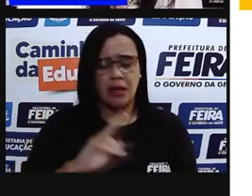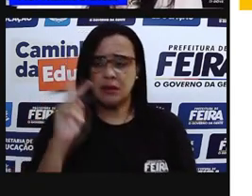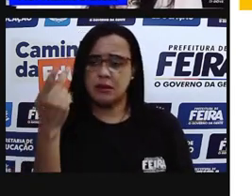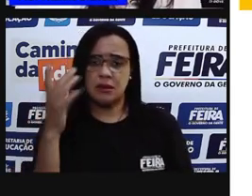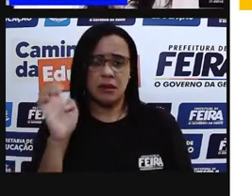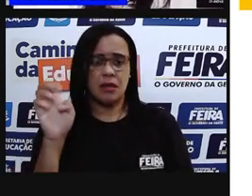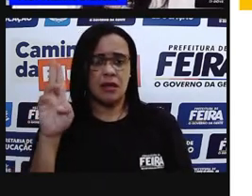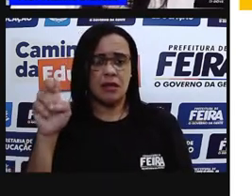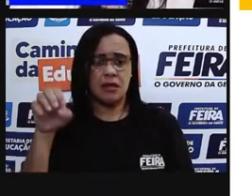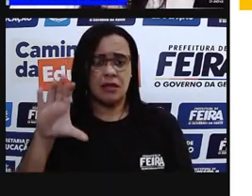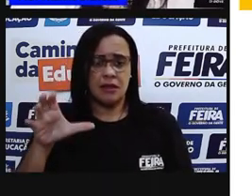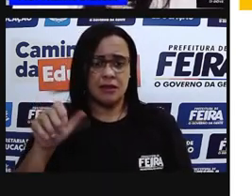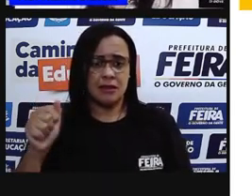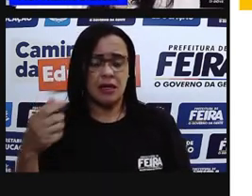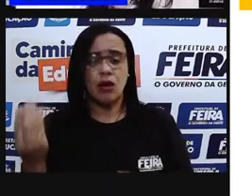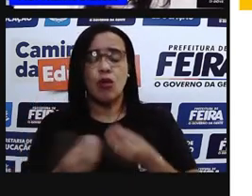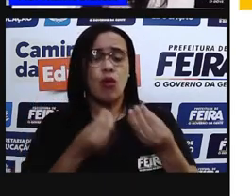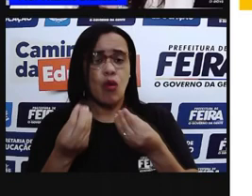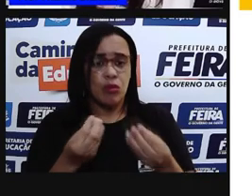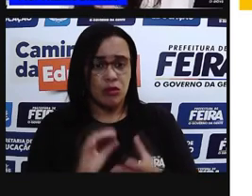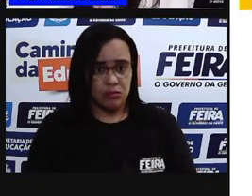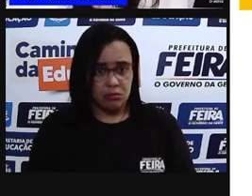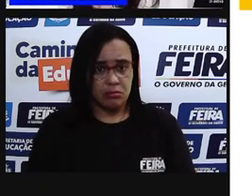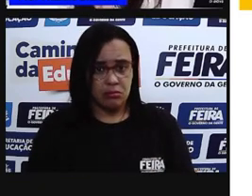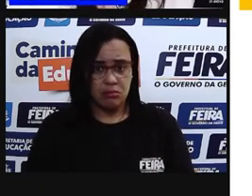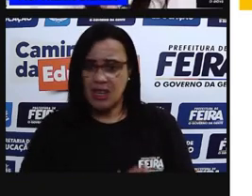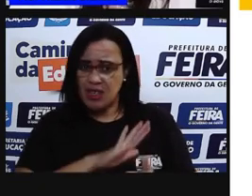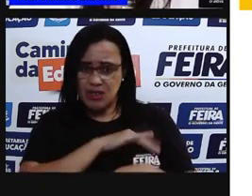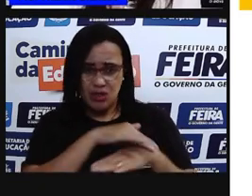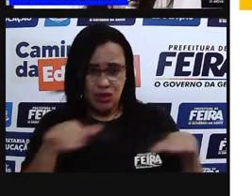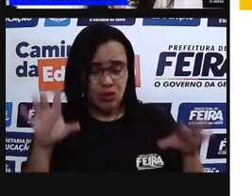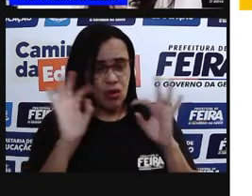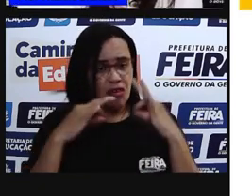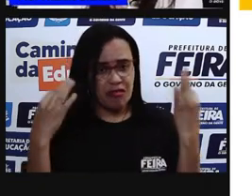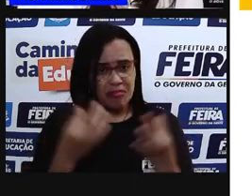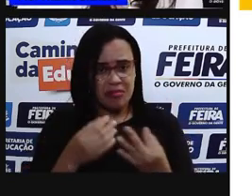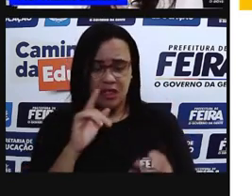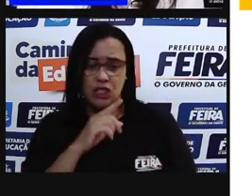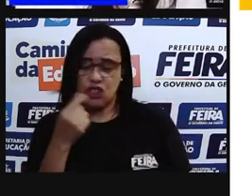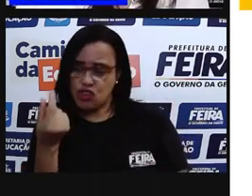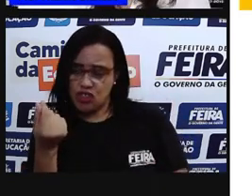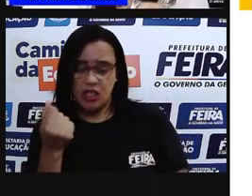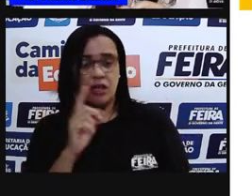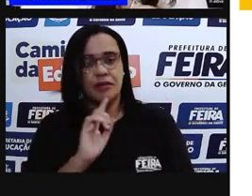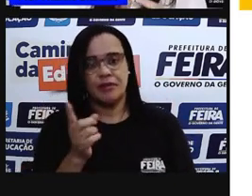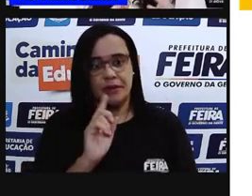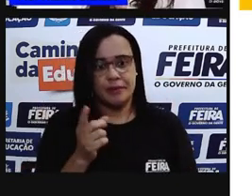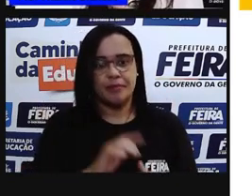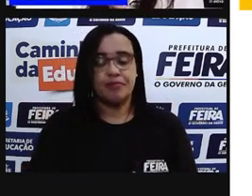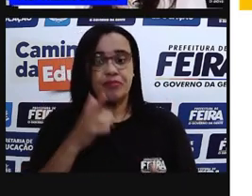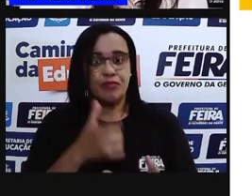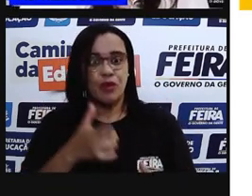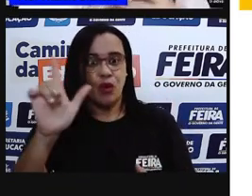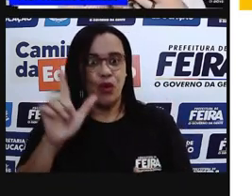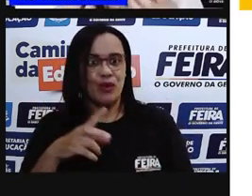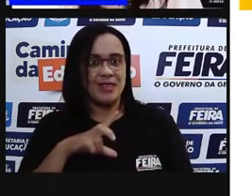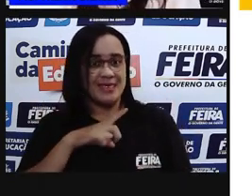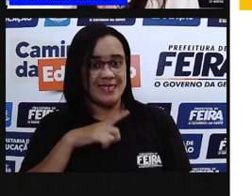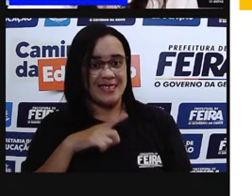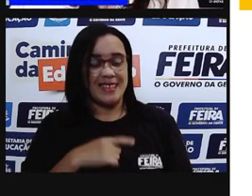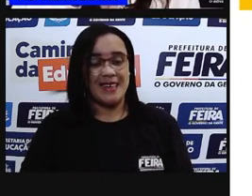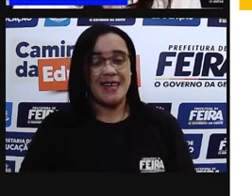heranças sociais, as nossas heranças culturais? As informações, né? Aquelas histórias, aquelas